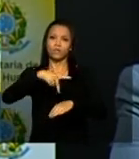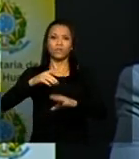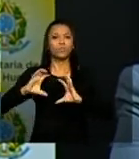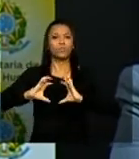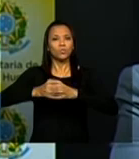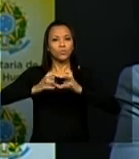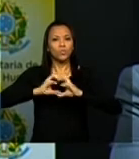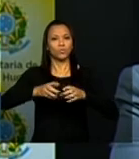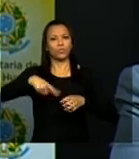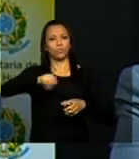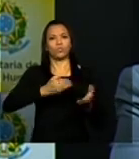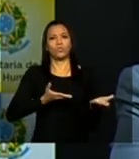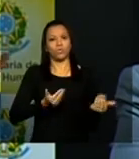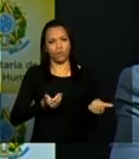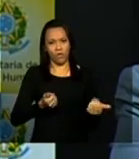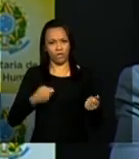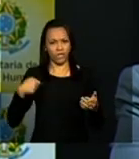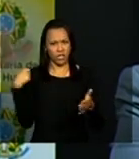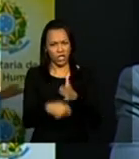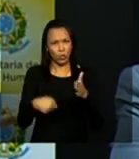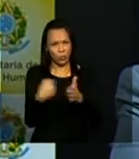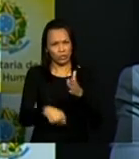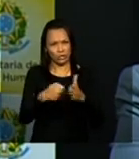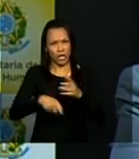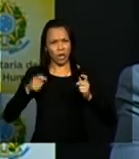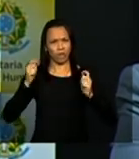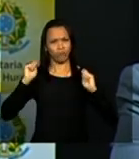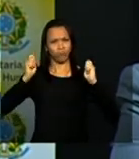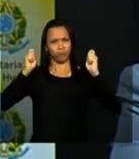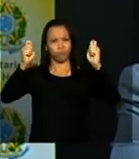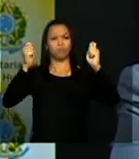e muitos não estão aqui como Vladimir